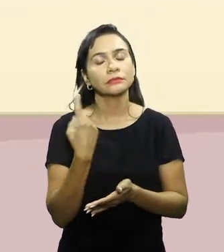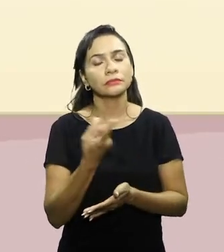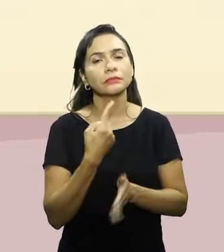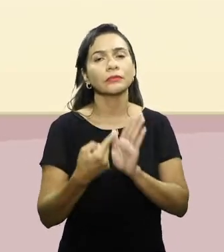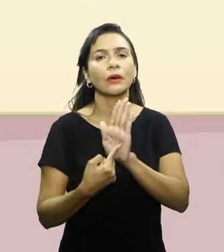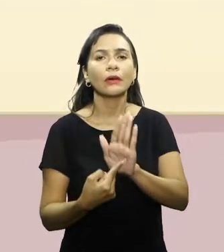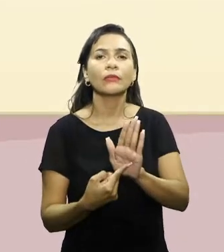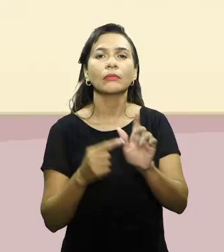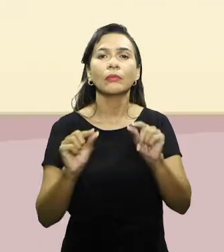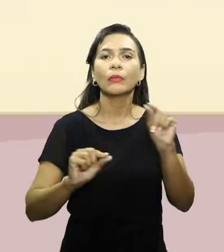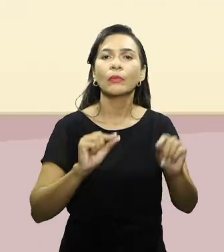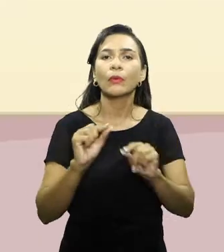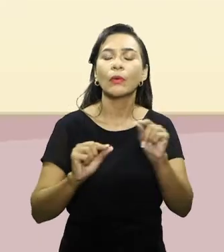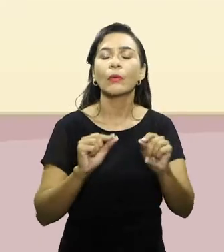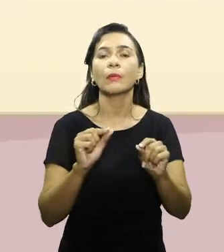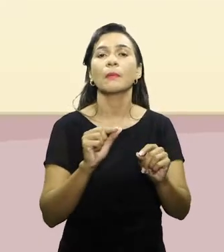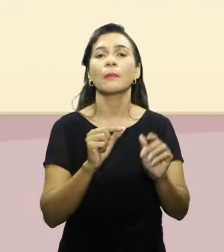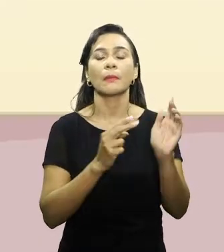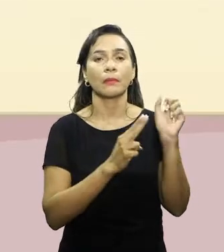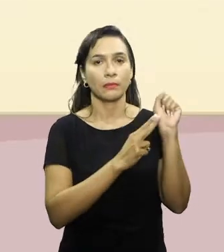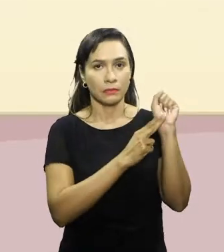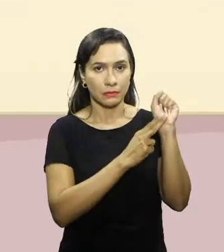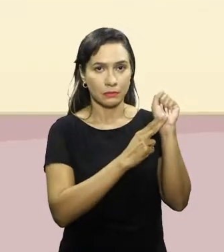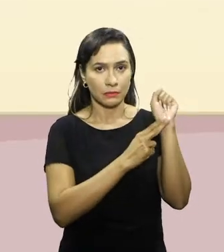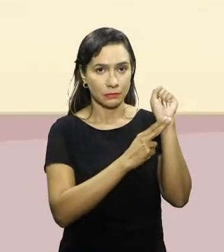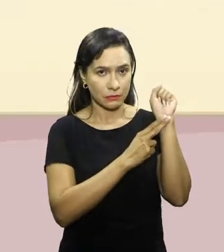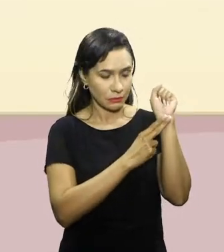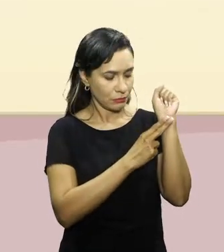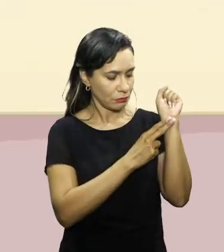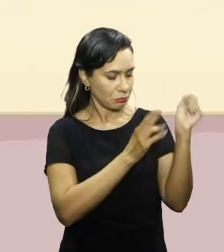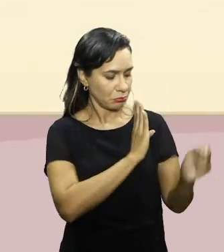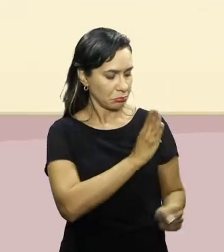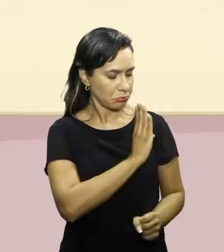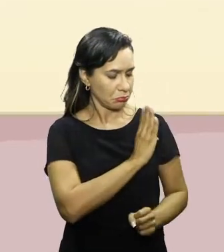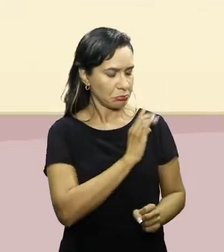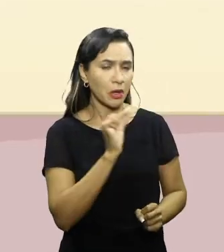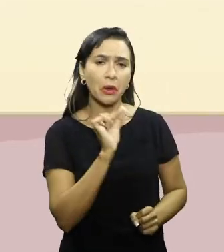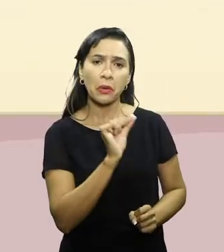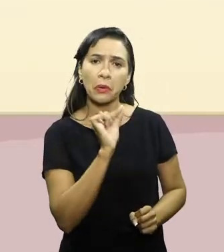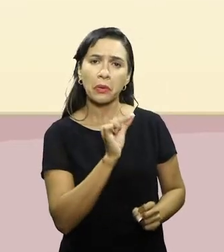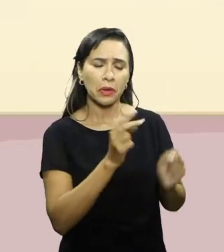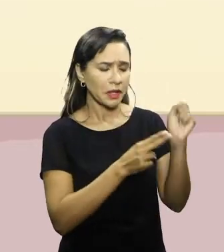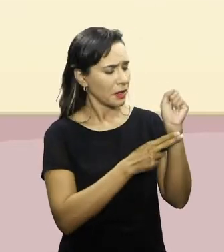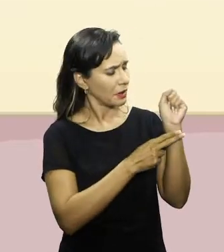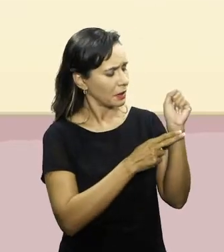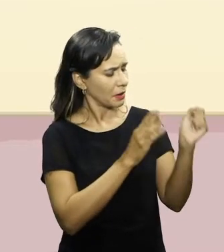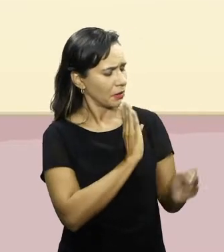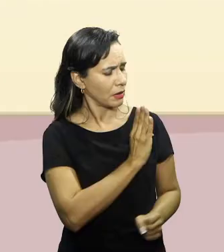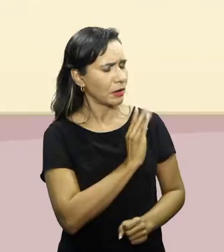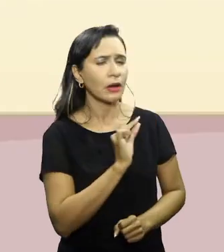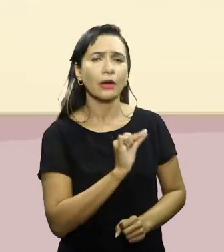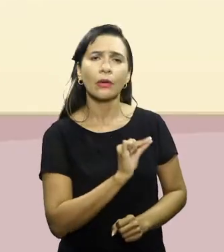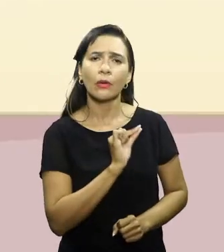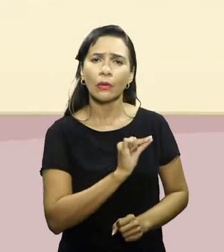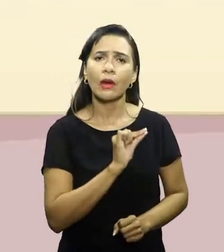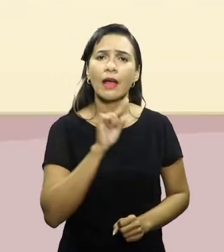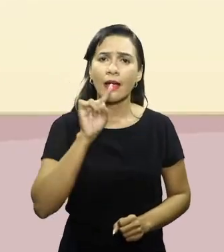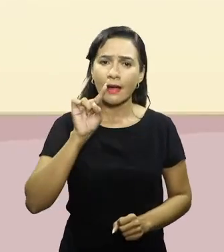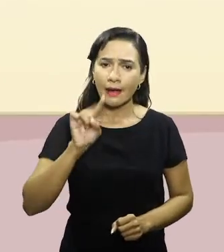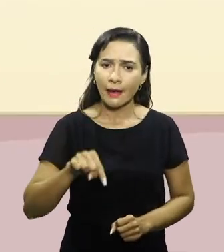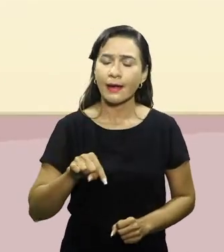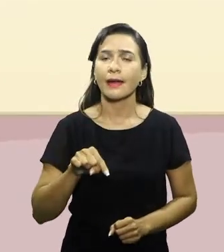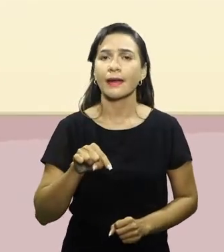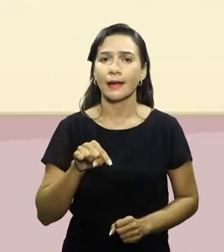falando sobre a resistência cardiorrespiratória. E o que seria essa resistência cardiorrespiratória? A resistência